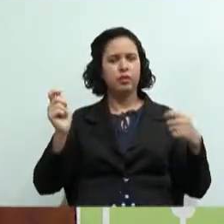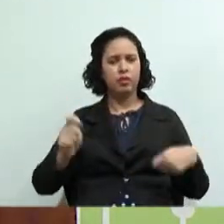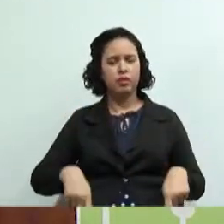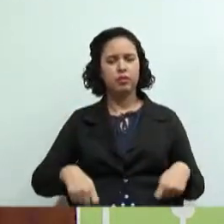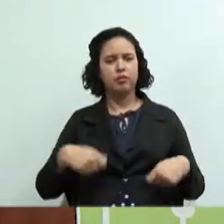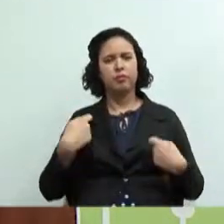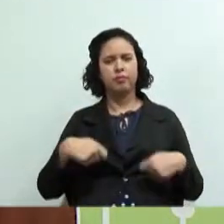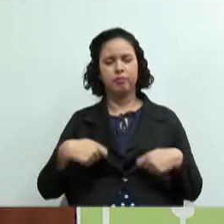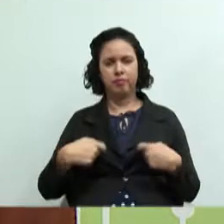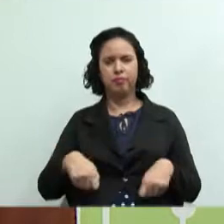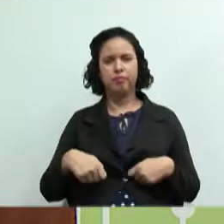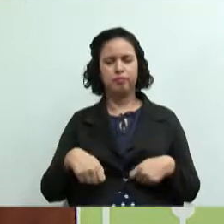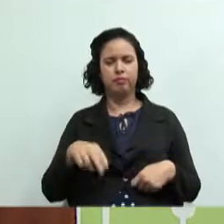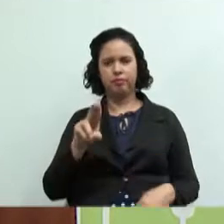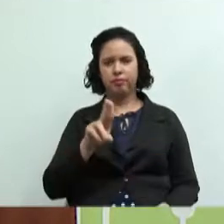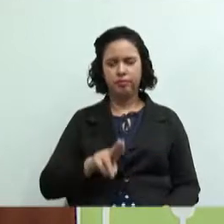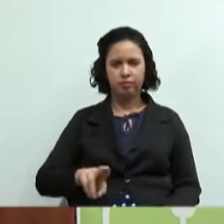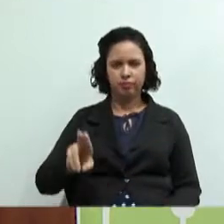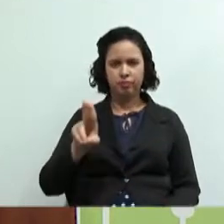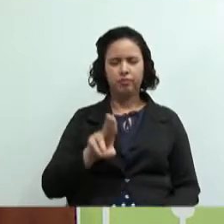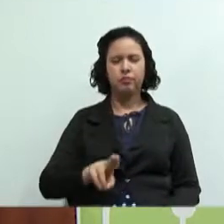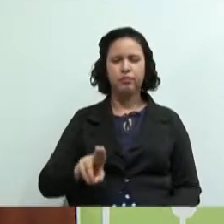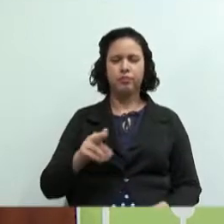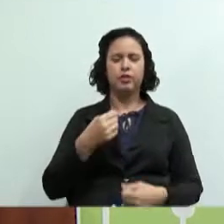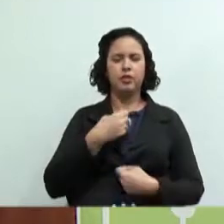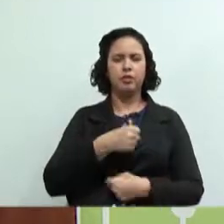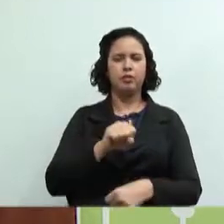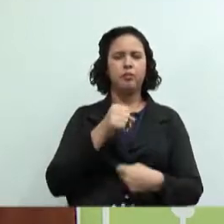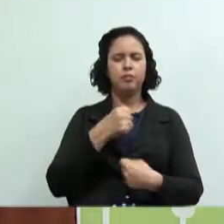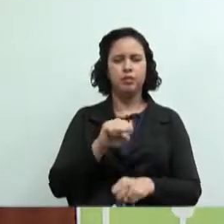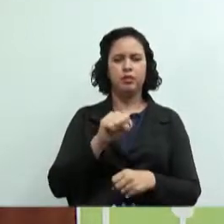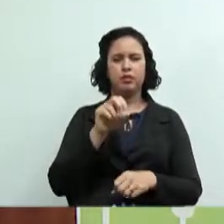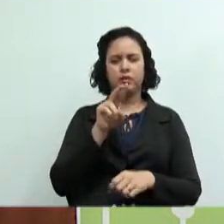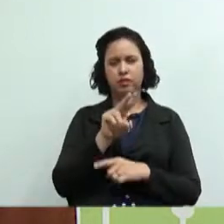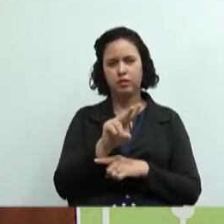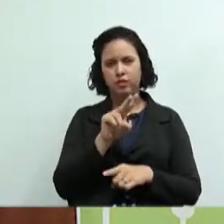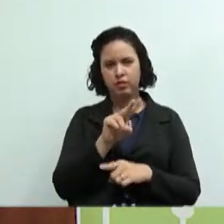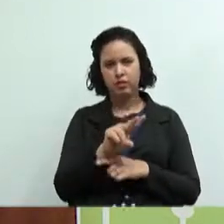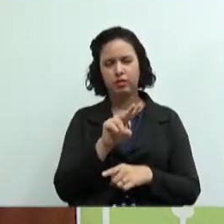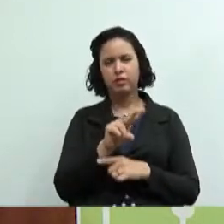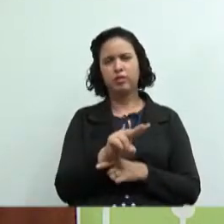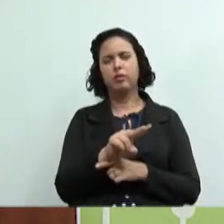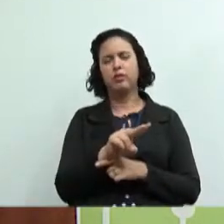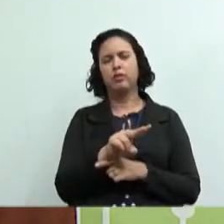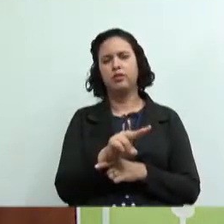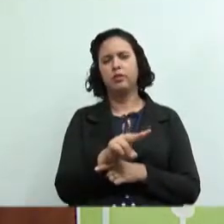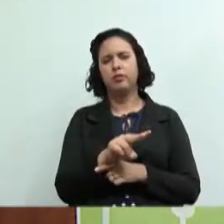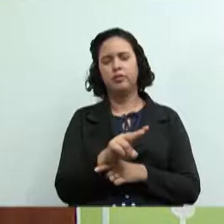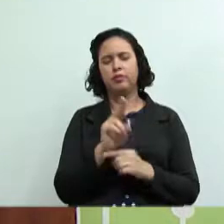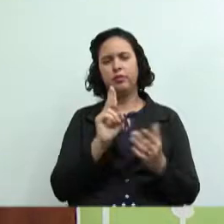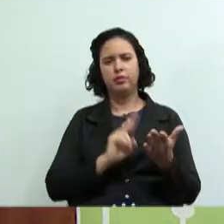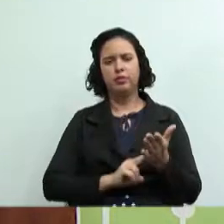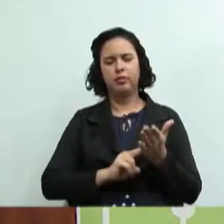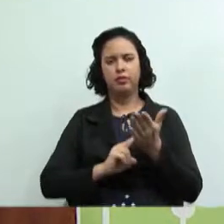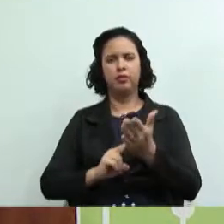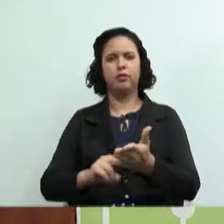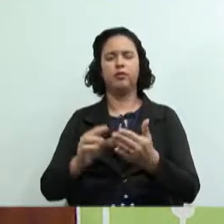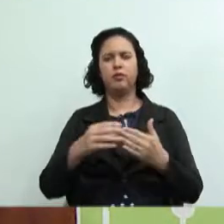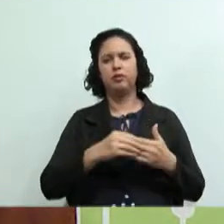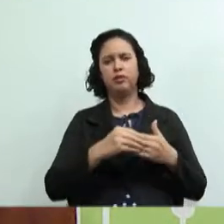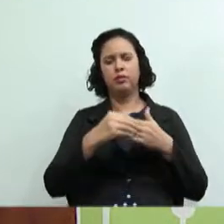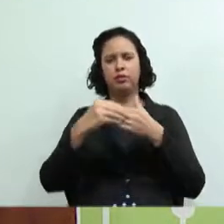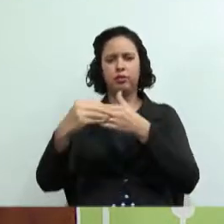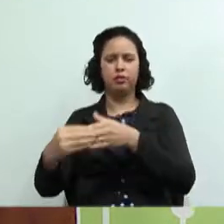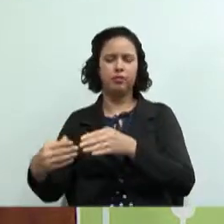manutenção e de segurança qualquer empresa dessa precisa de serviços de correios que seja de serviços de